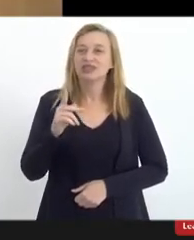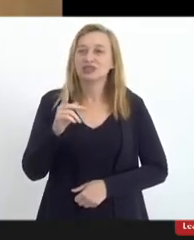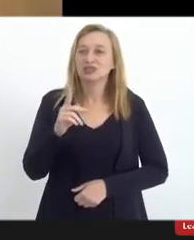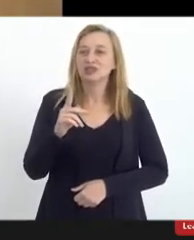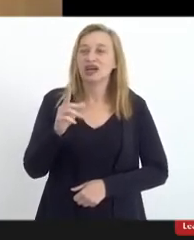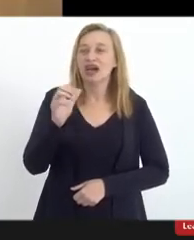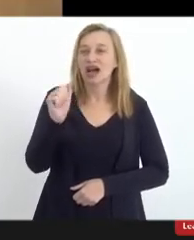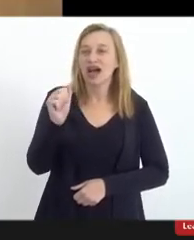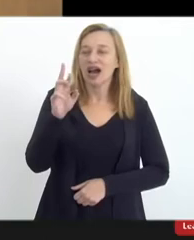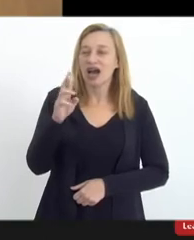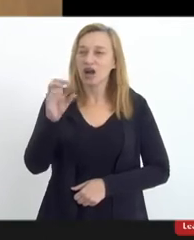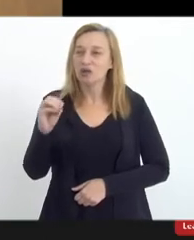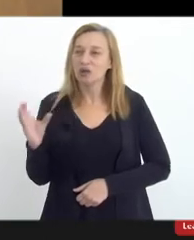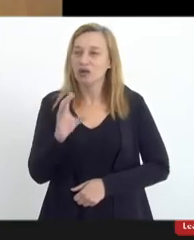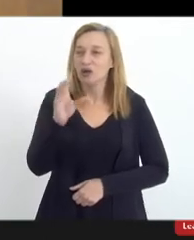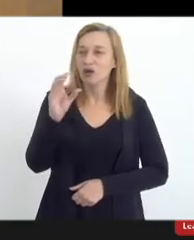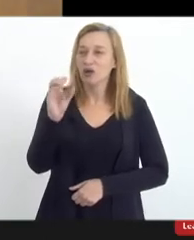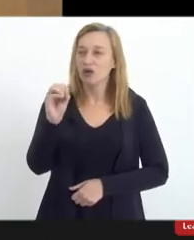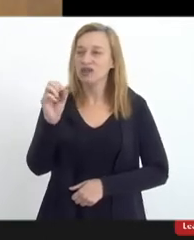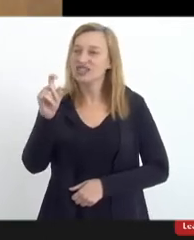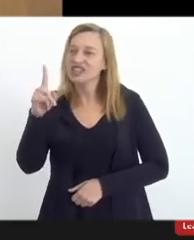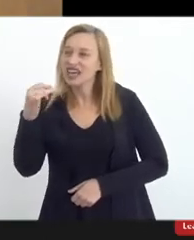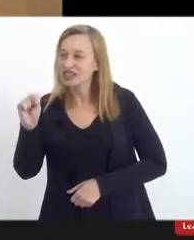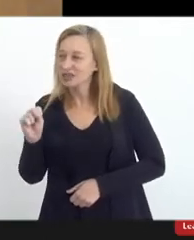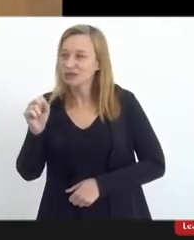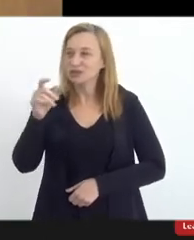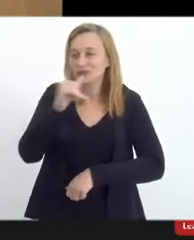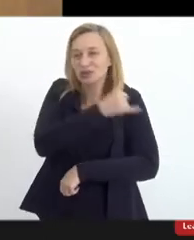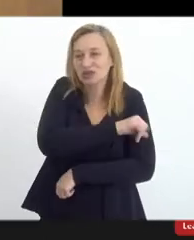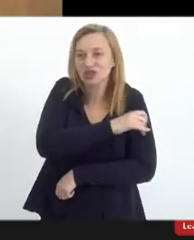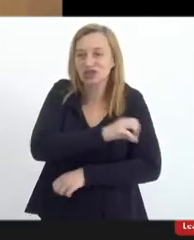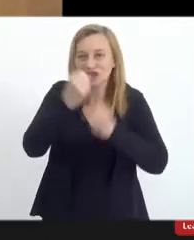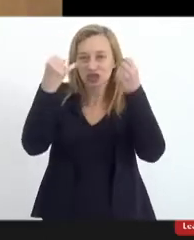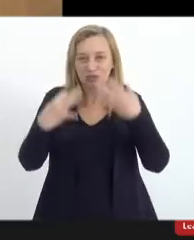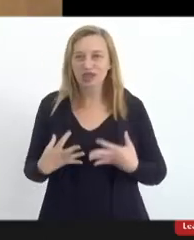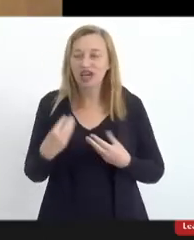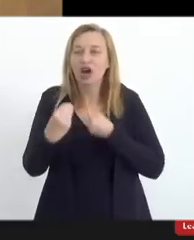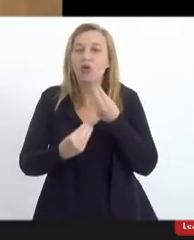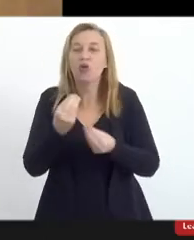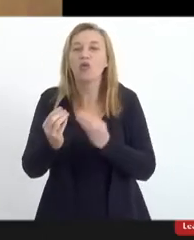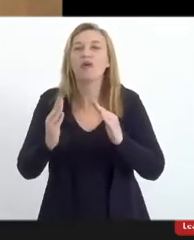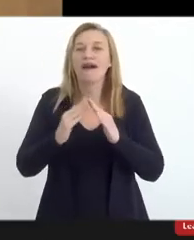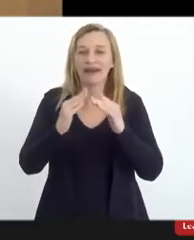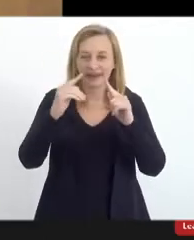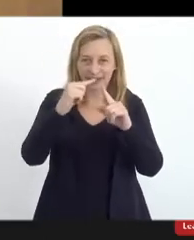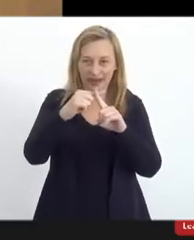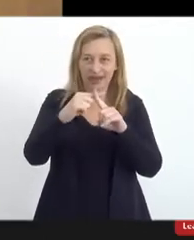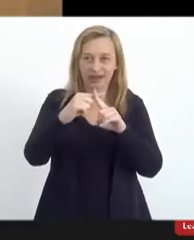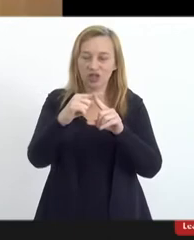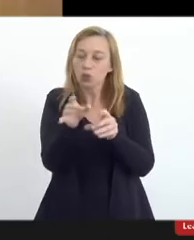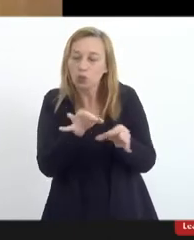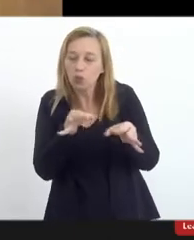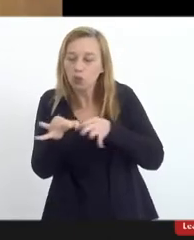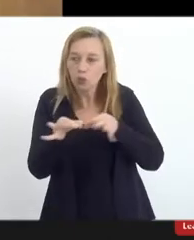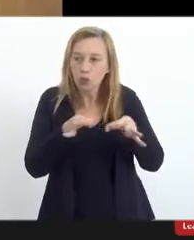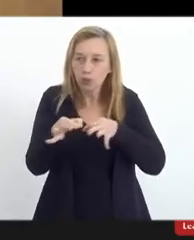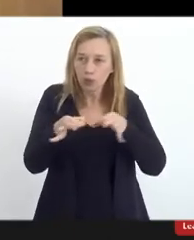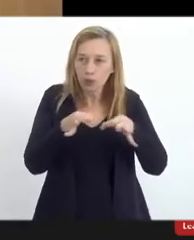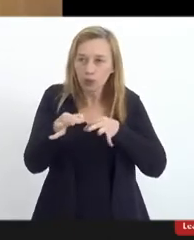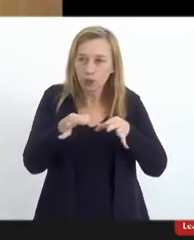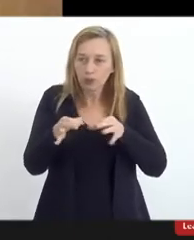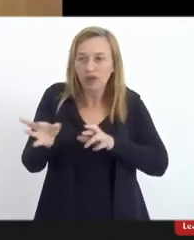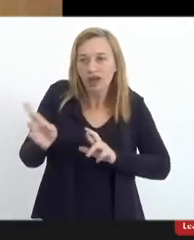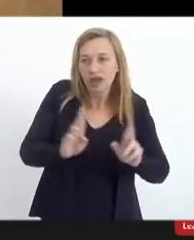A Arquidiocese do Rio de Janeiro, eu gostaria de explicar um pouquinho a todos como a igreja se organiza em